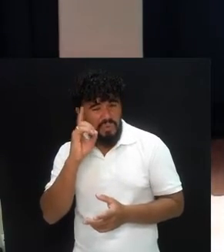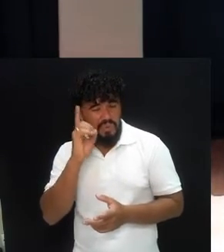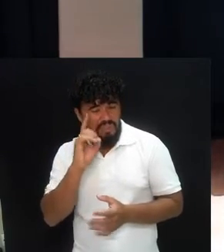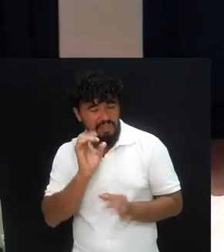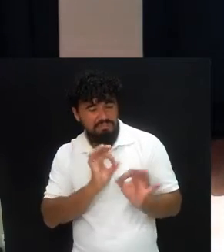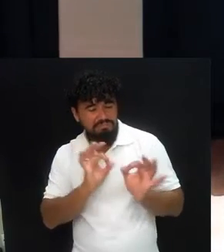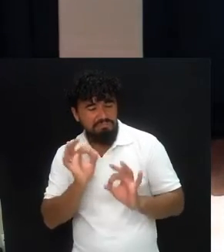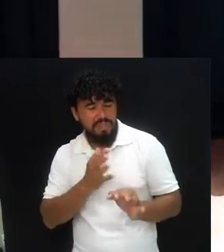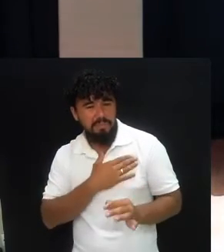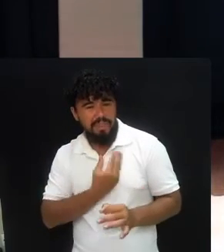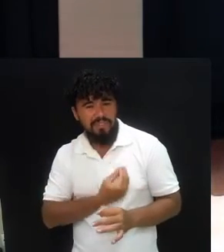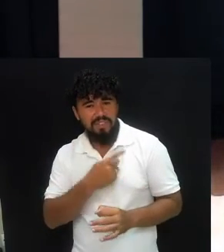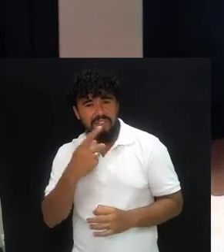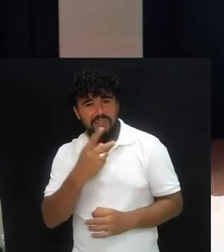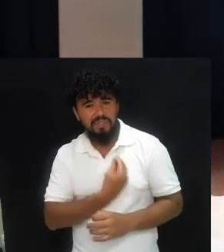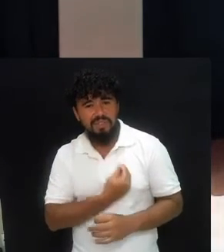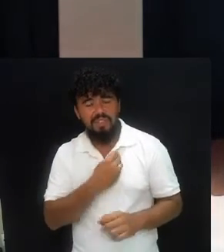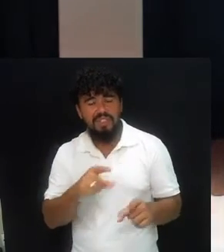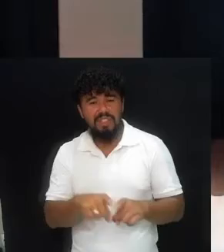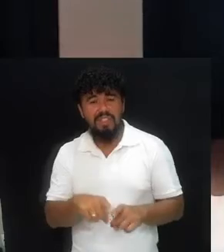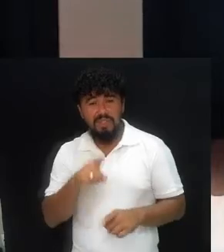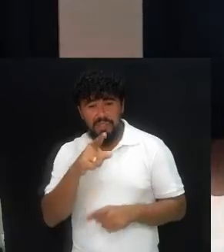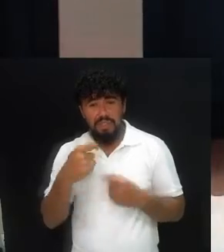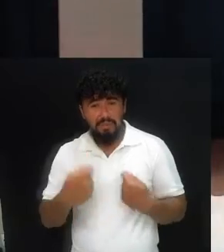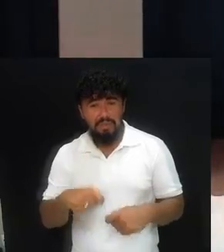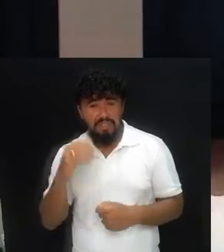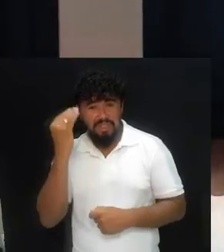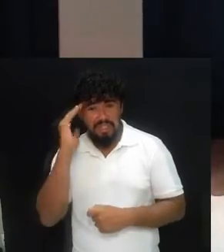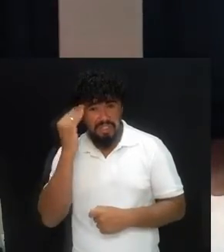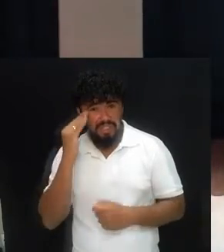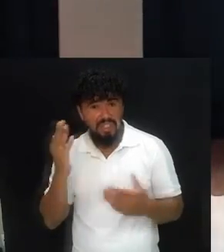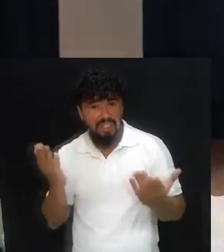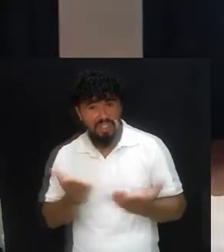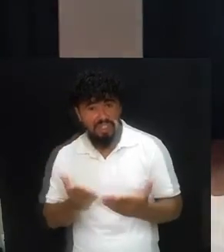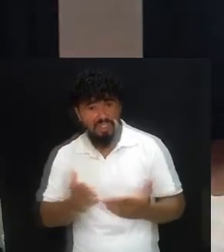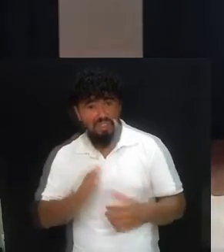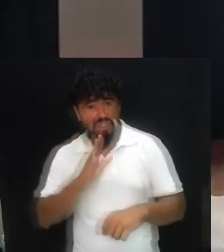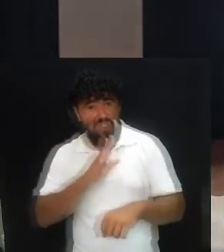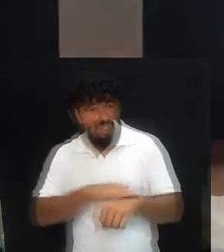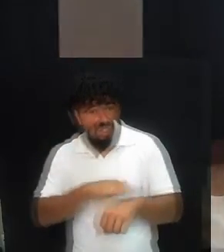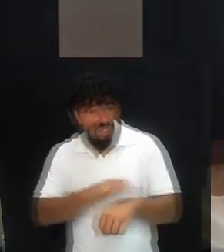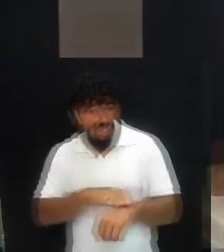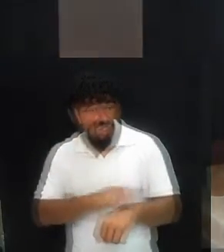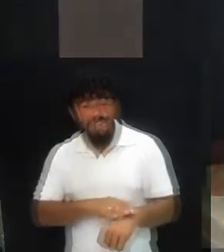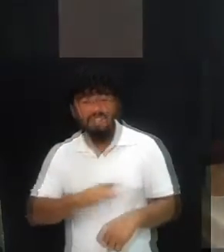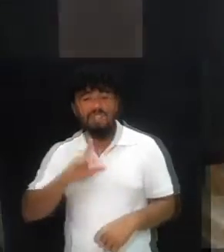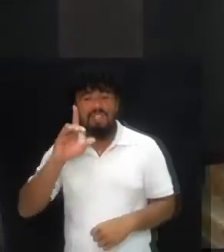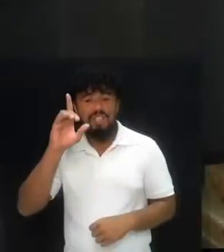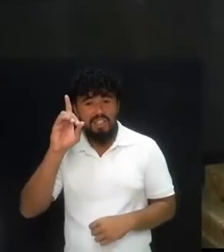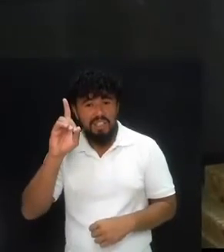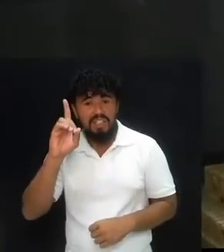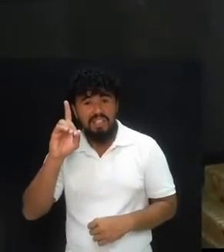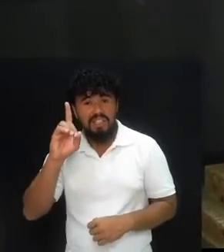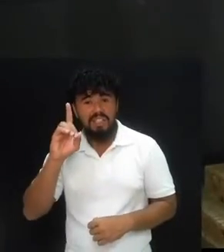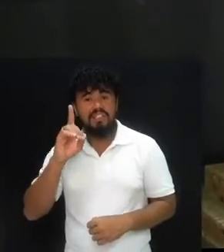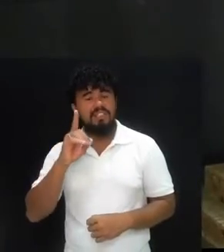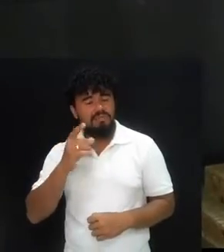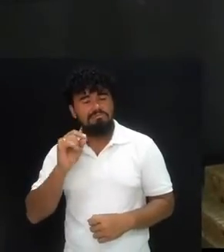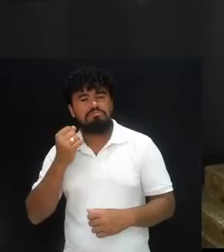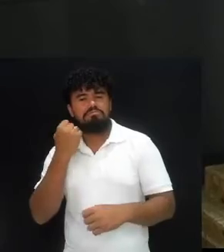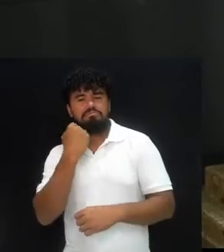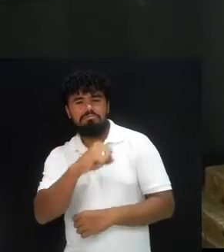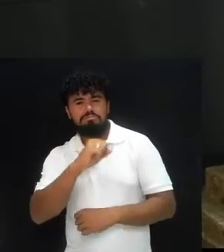para a sua história. O que você precisa entender é que nesse momento, Ele intervém nas nossas